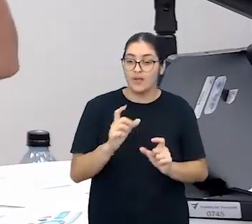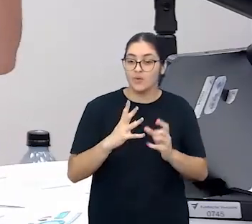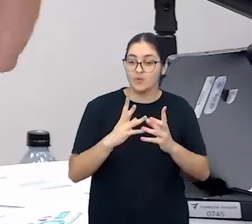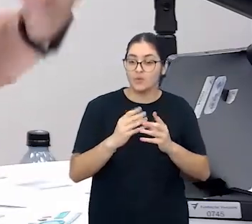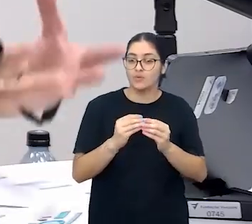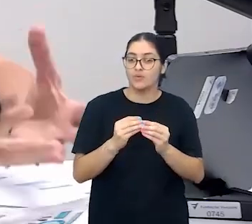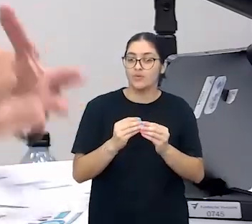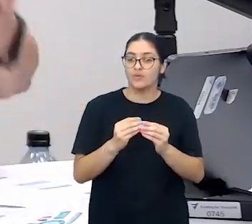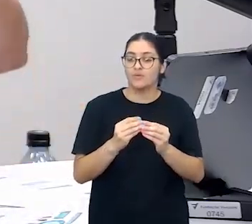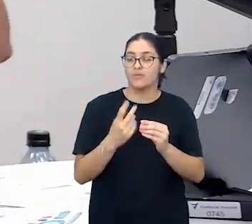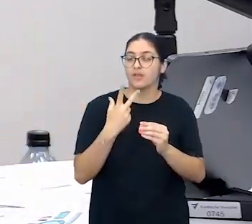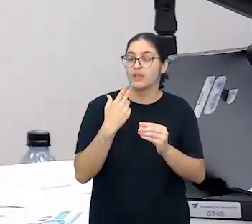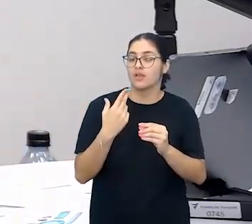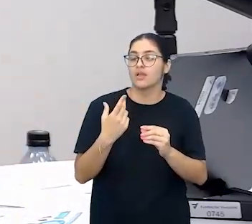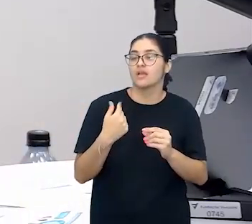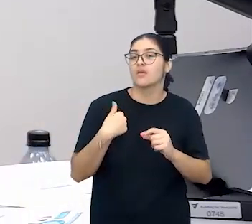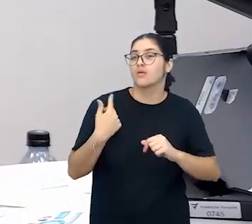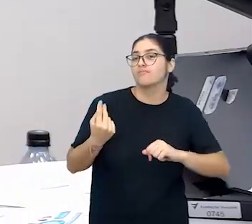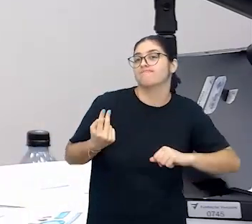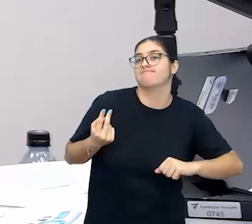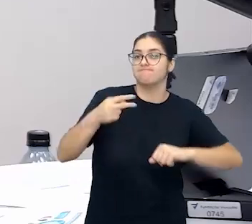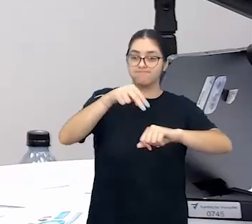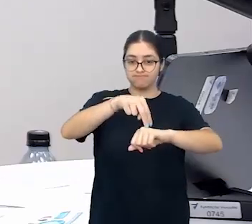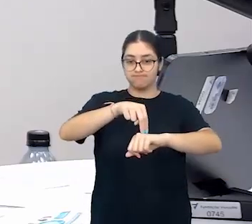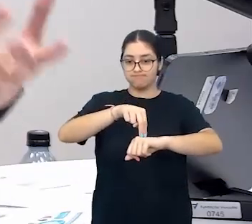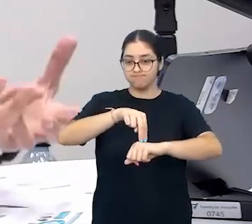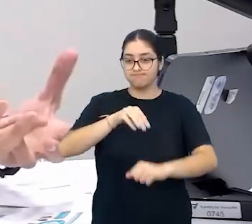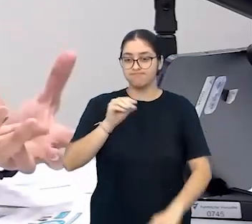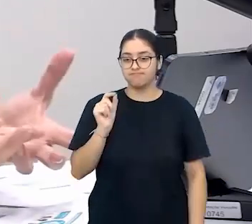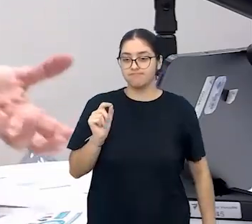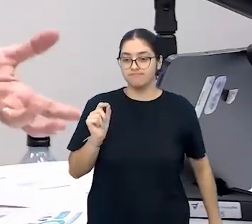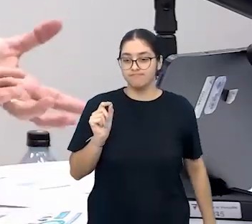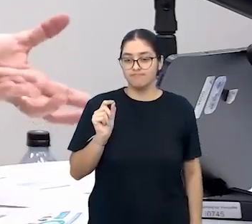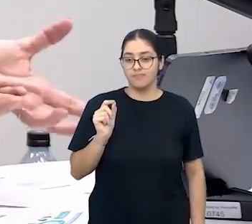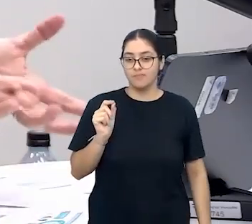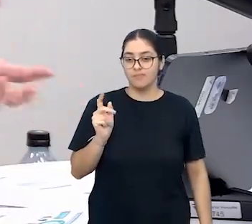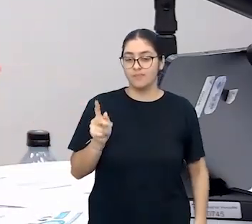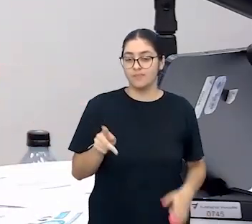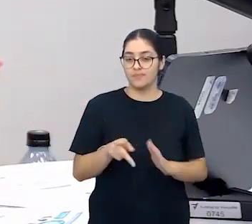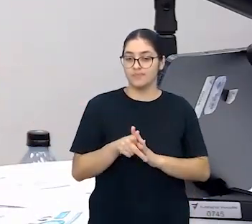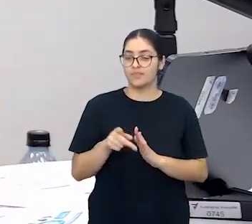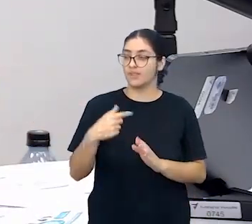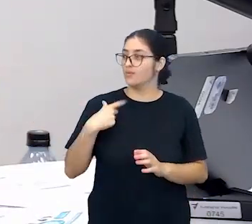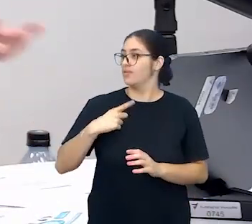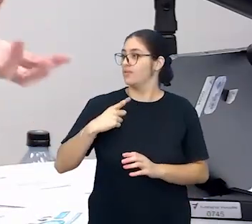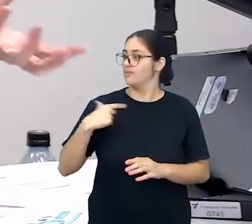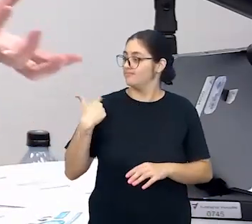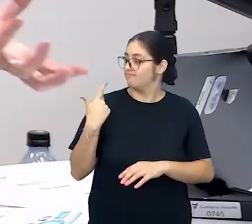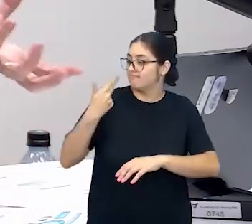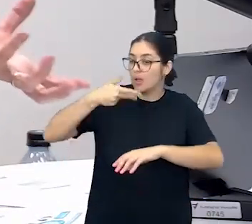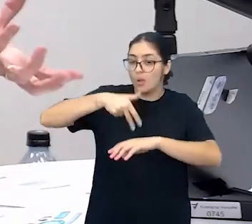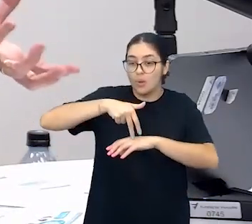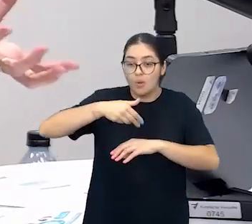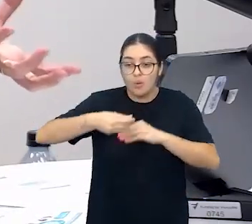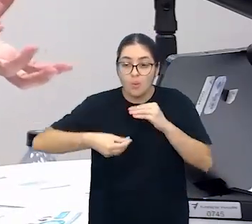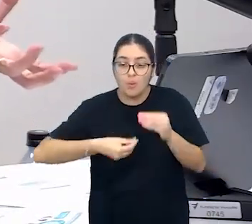eis-me à frente, né? Eis-me à frente daquele instrumento que eu tinha. E quais